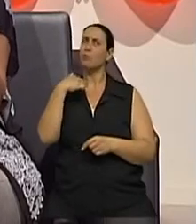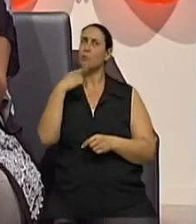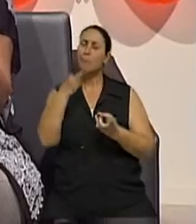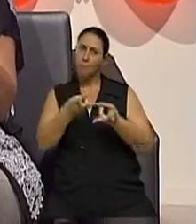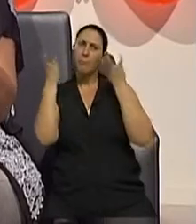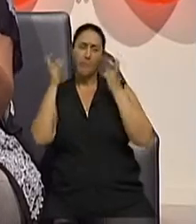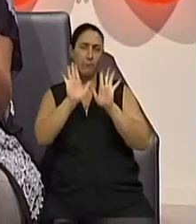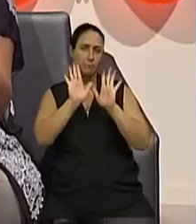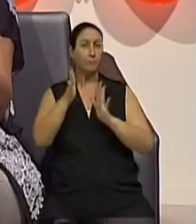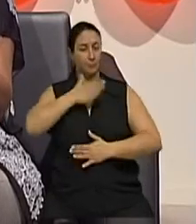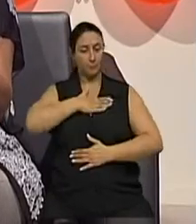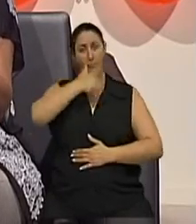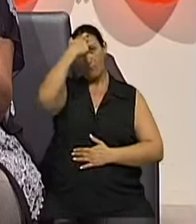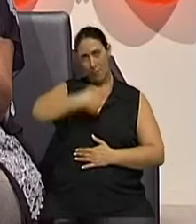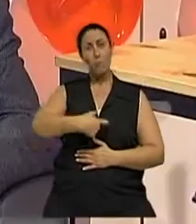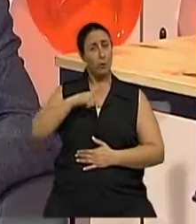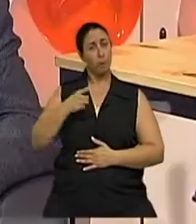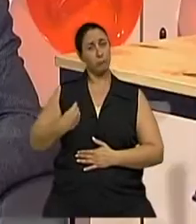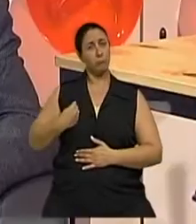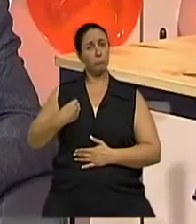eu sou parte do contexto.